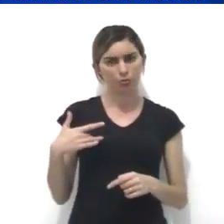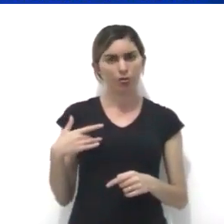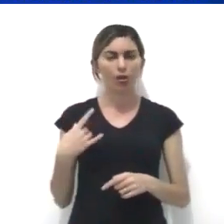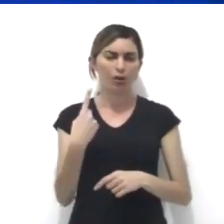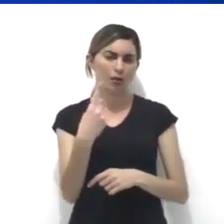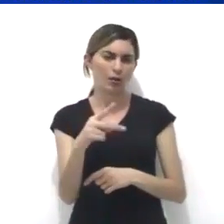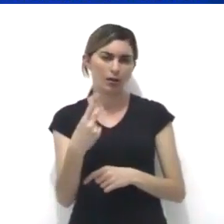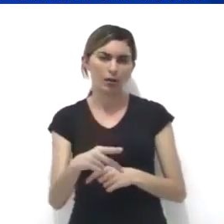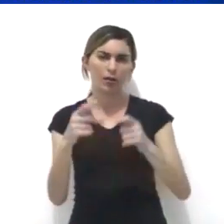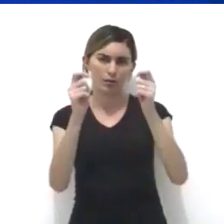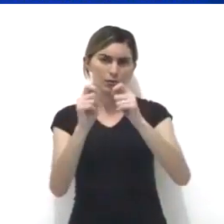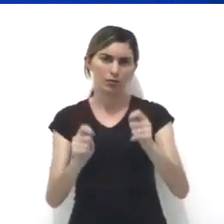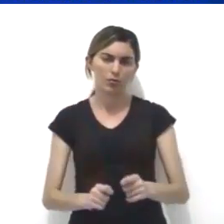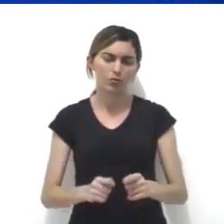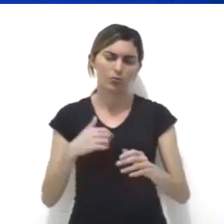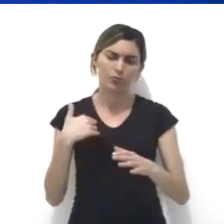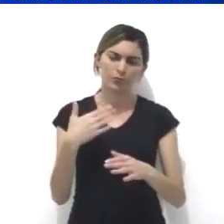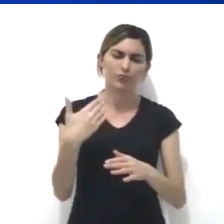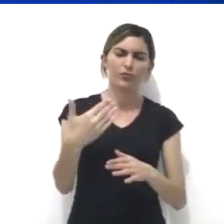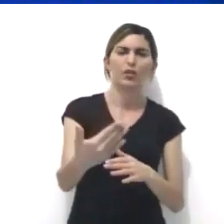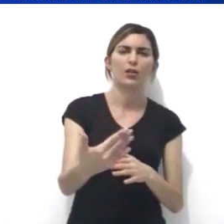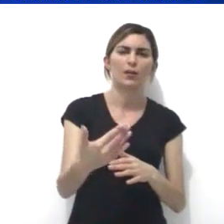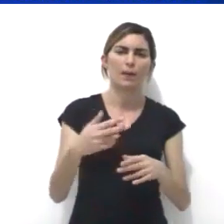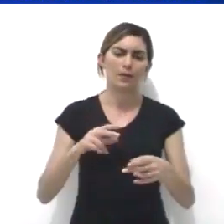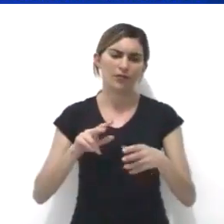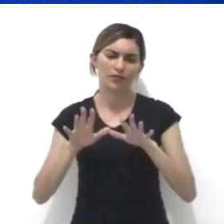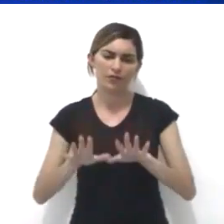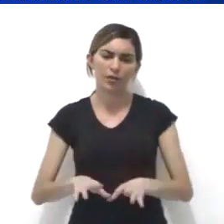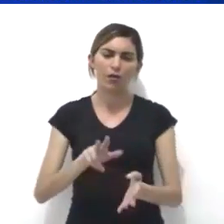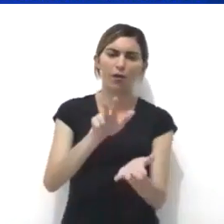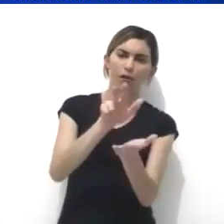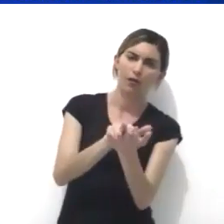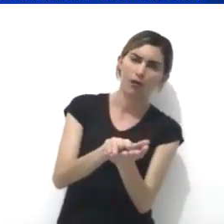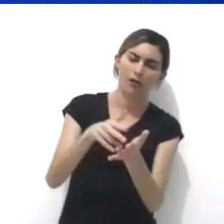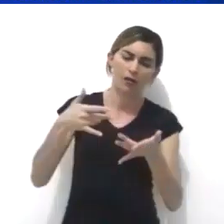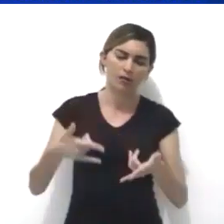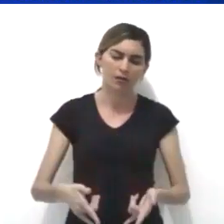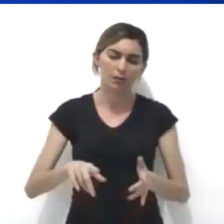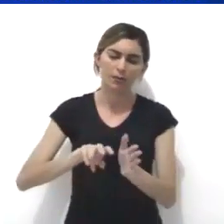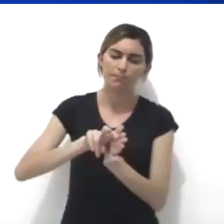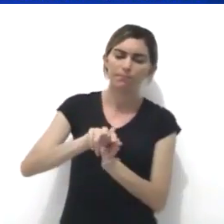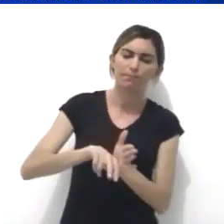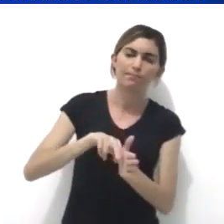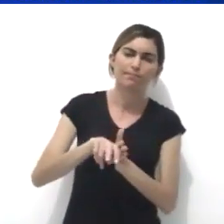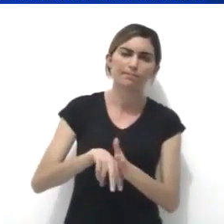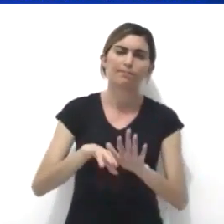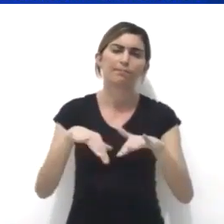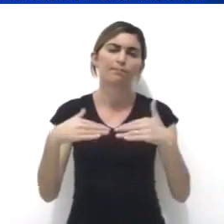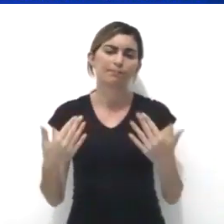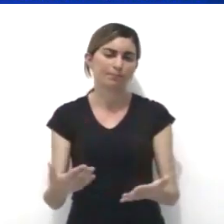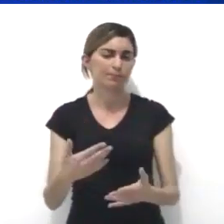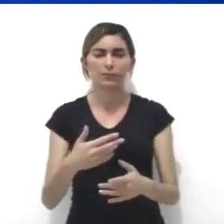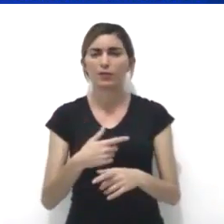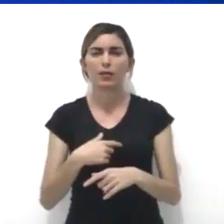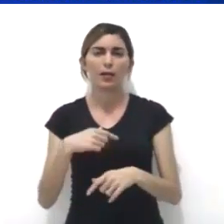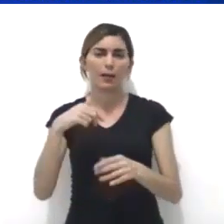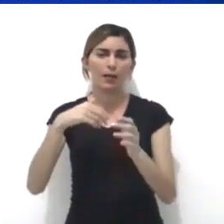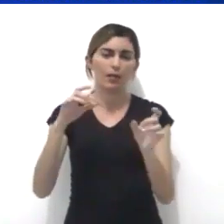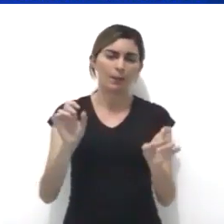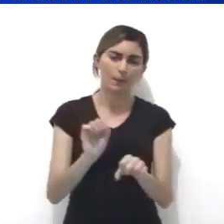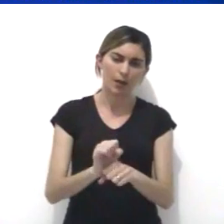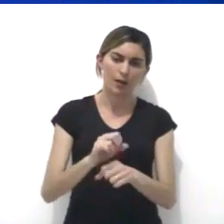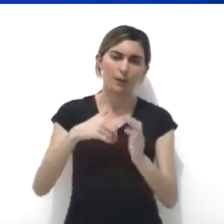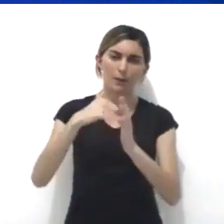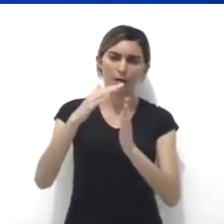a artista ficou muito tempo presa numa cama e numa cadeira de rodas. Então, para não abrir mão de